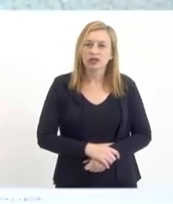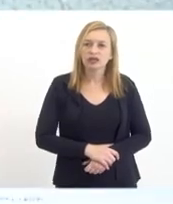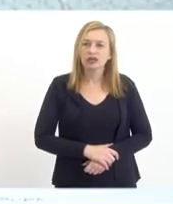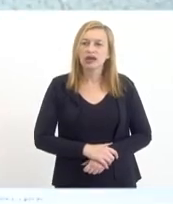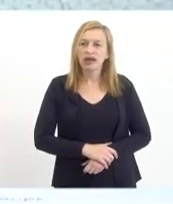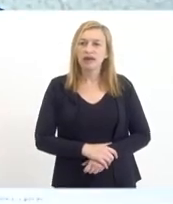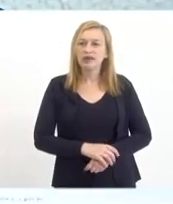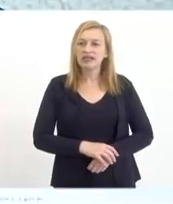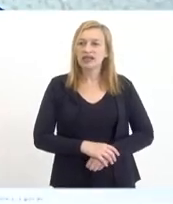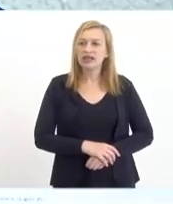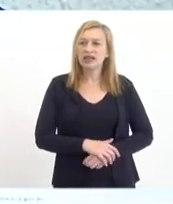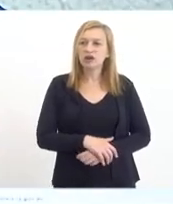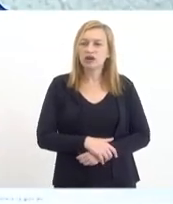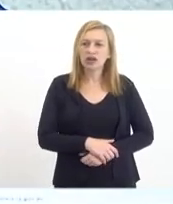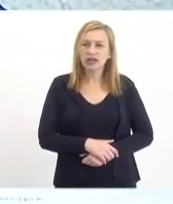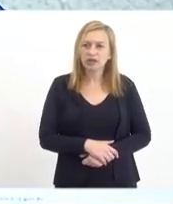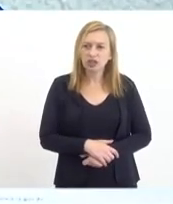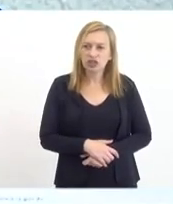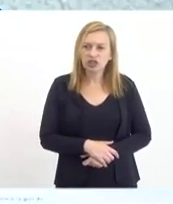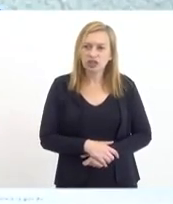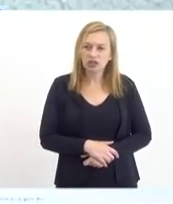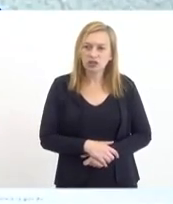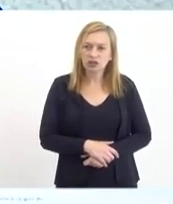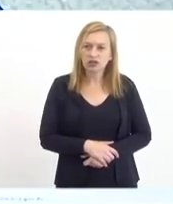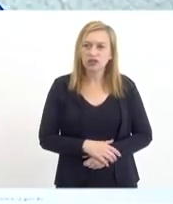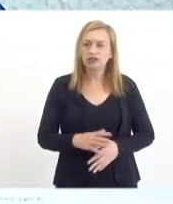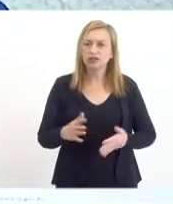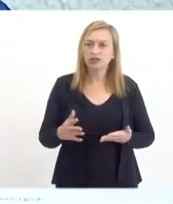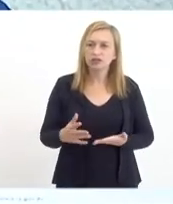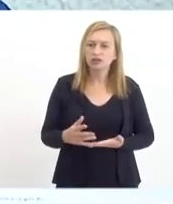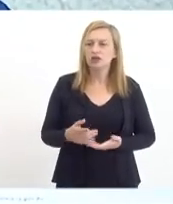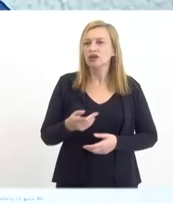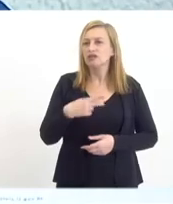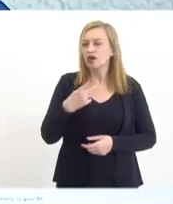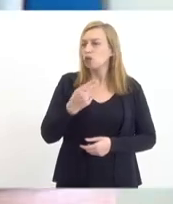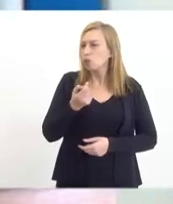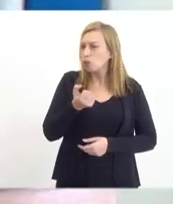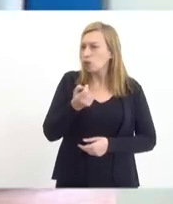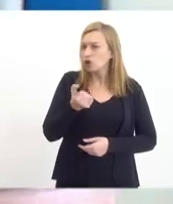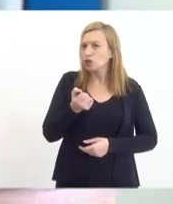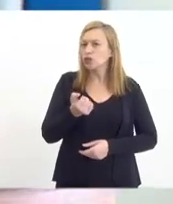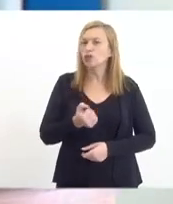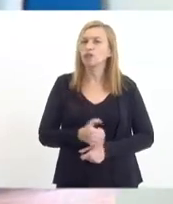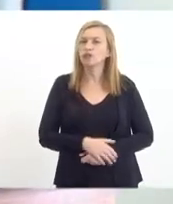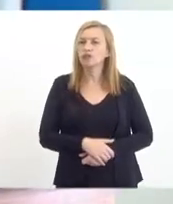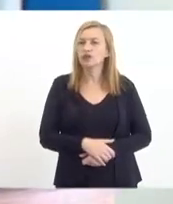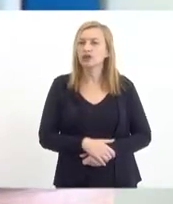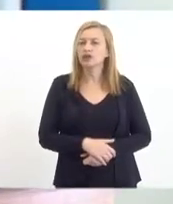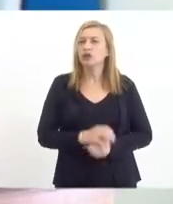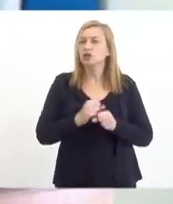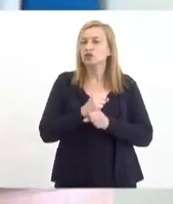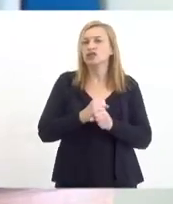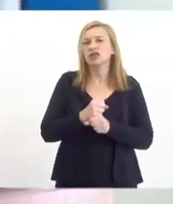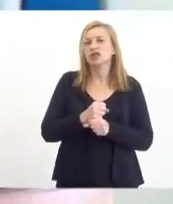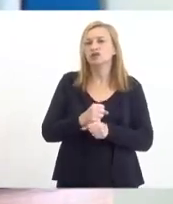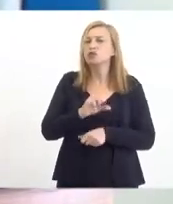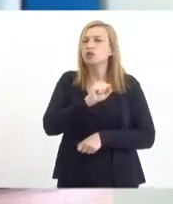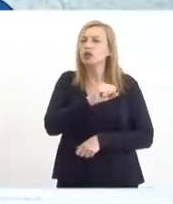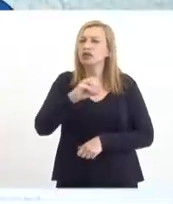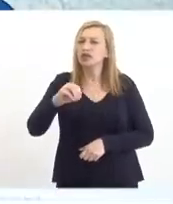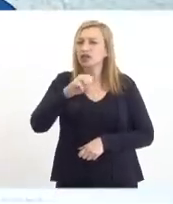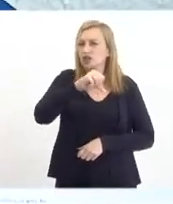que mais tarde. Eu queria que você desse uma passada um pouquinho nos anos 80 e 90